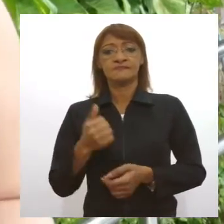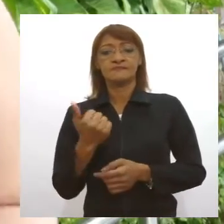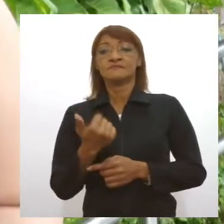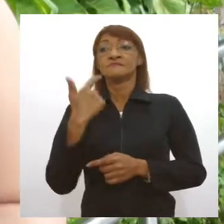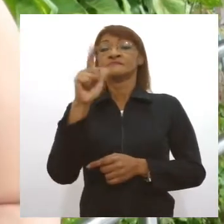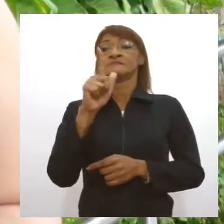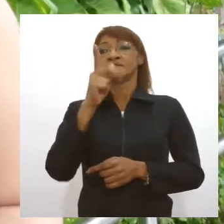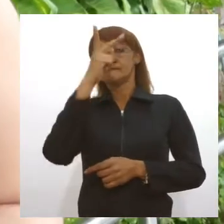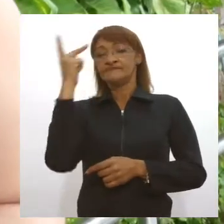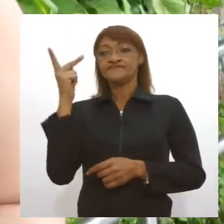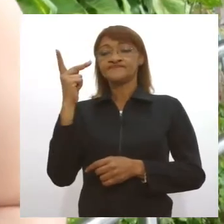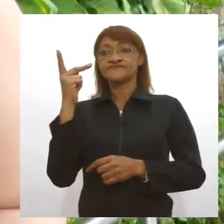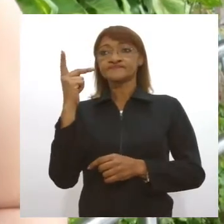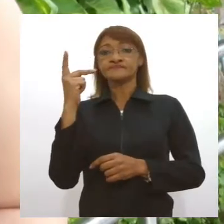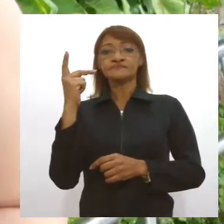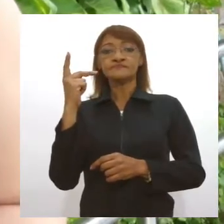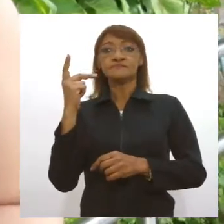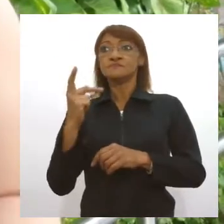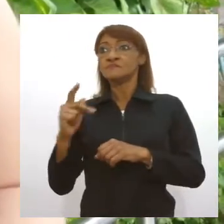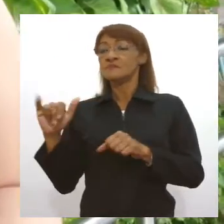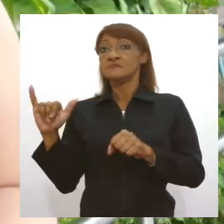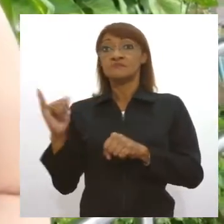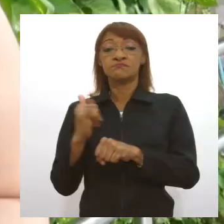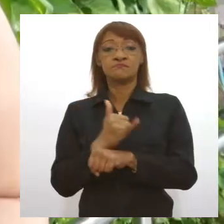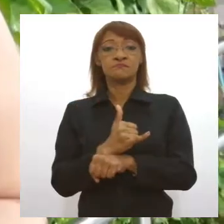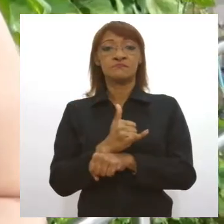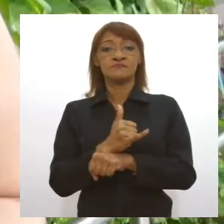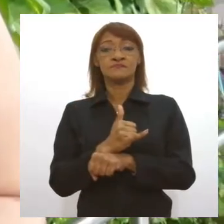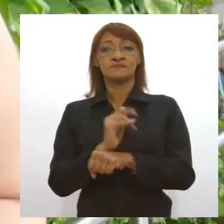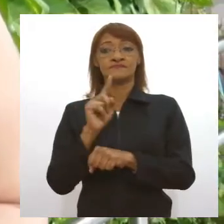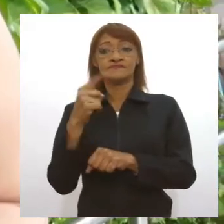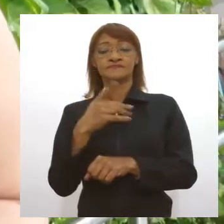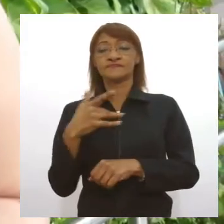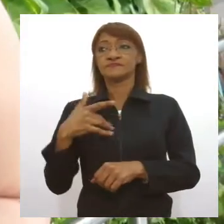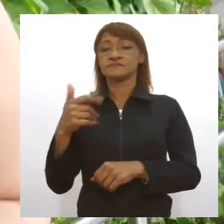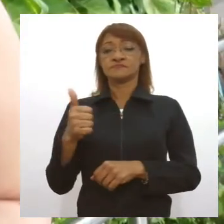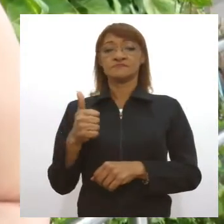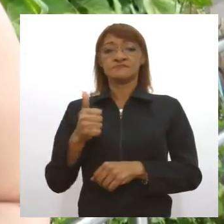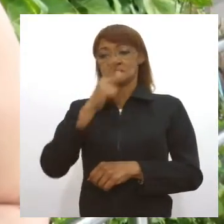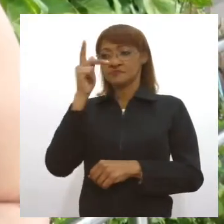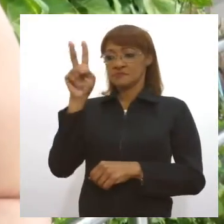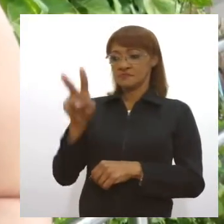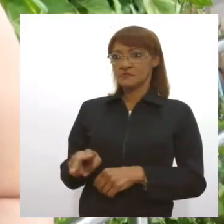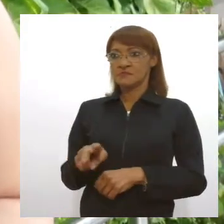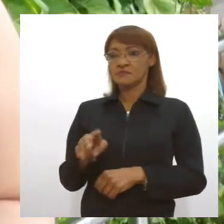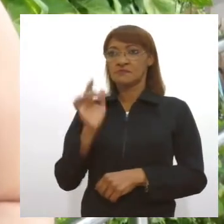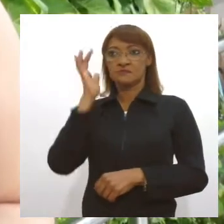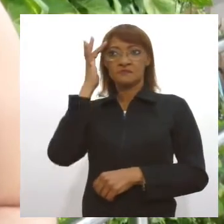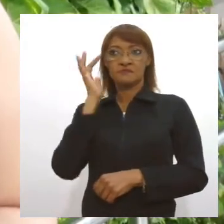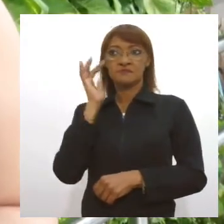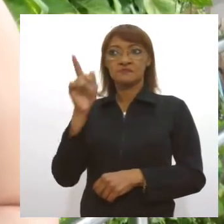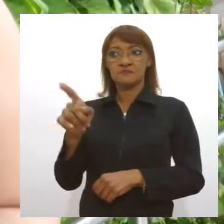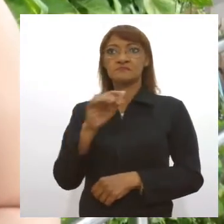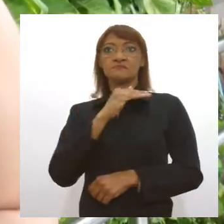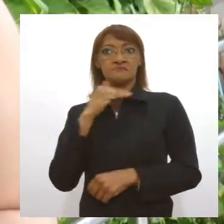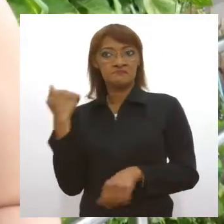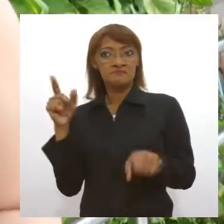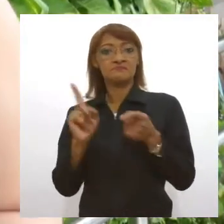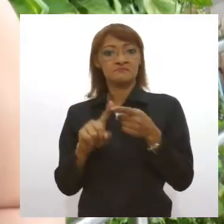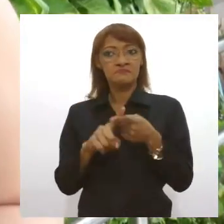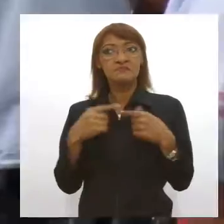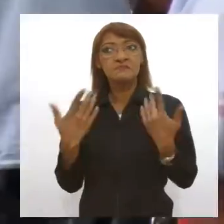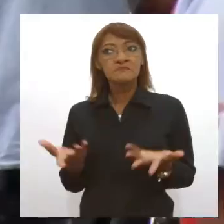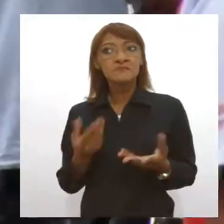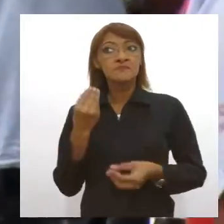obesa, que foi entubada. E quando ele melhorou, as pessoas diziam assim, nossa, eu achava que ele ia morrer também com aquele